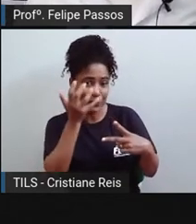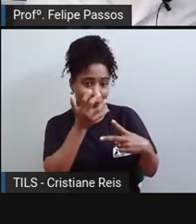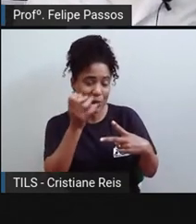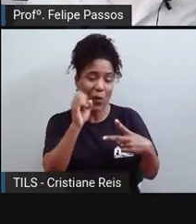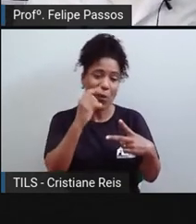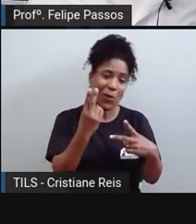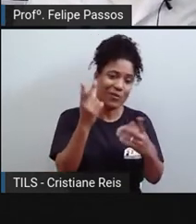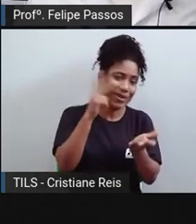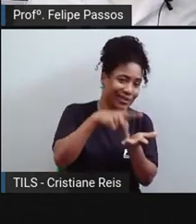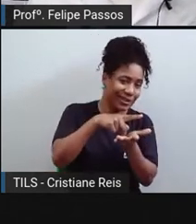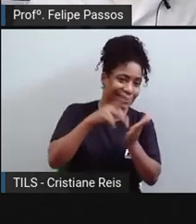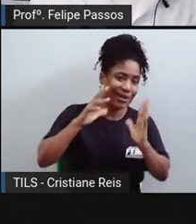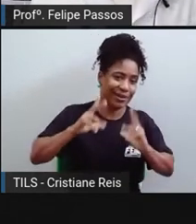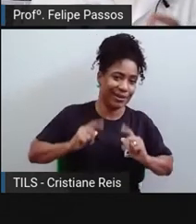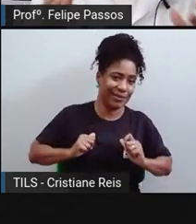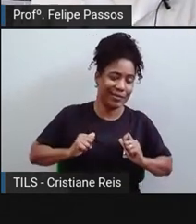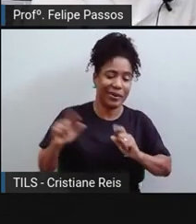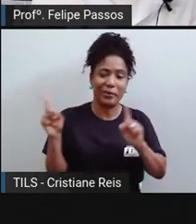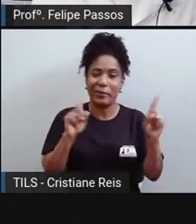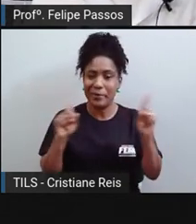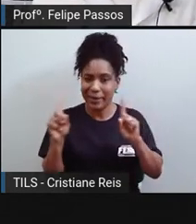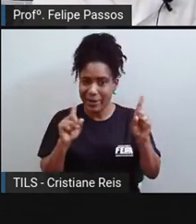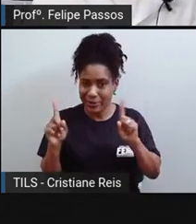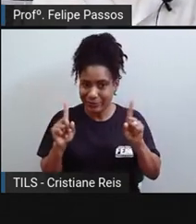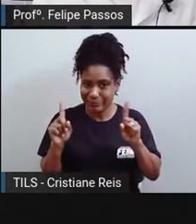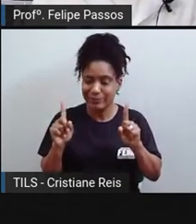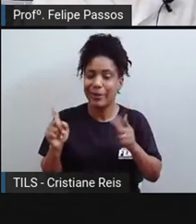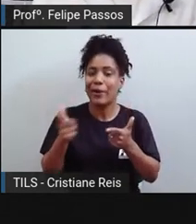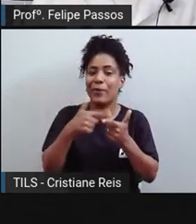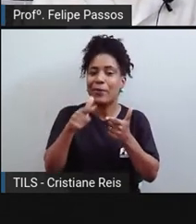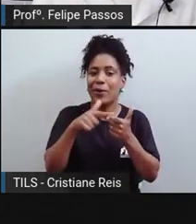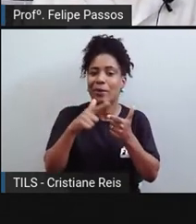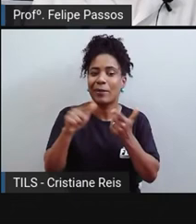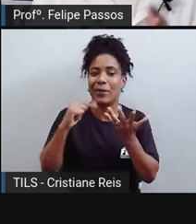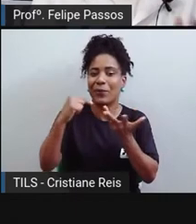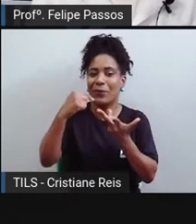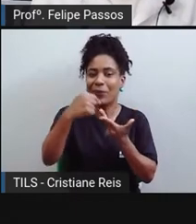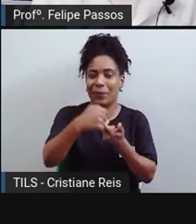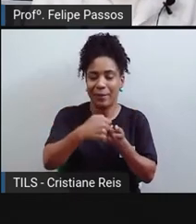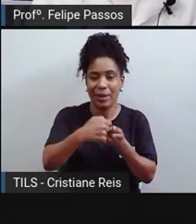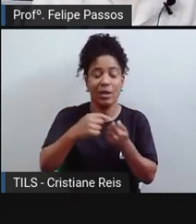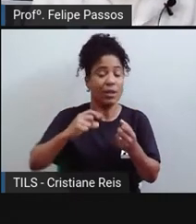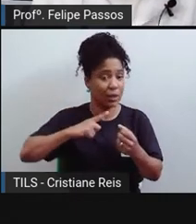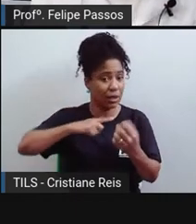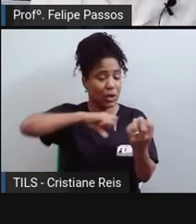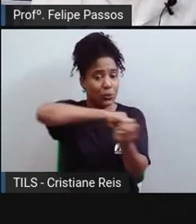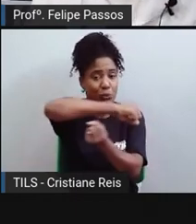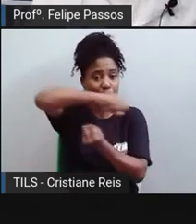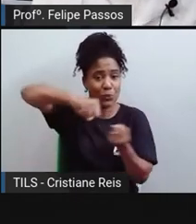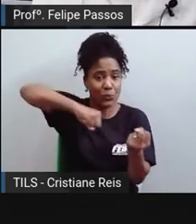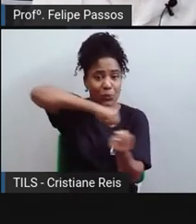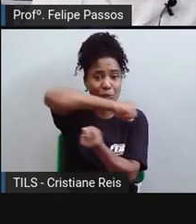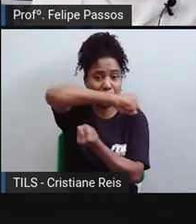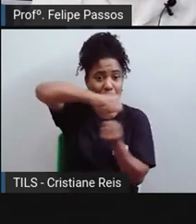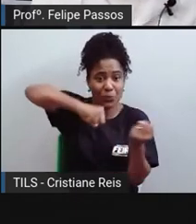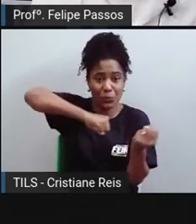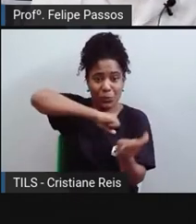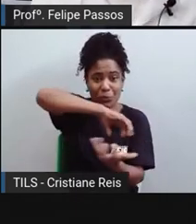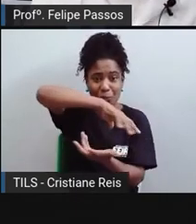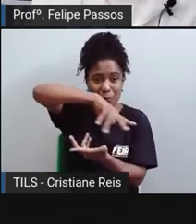sustentabilidade dessas duas fontes de energia, que são as